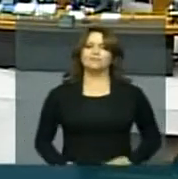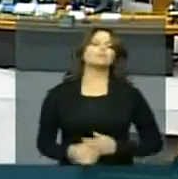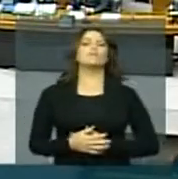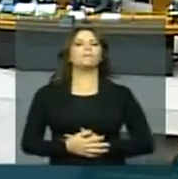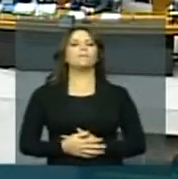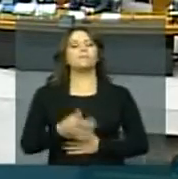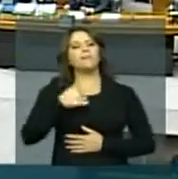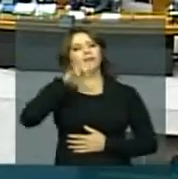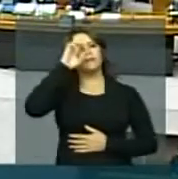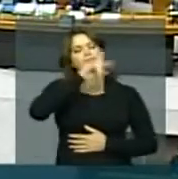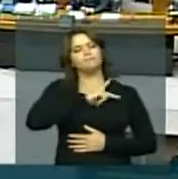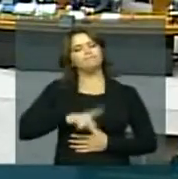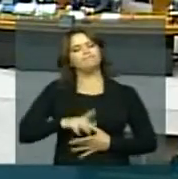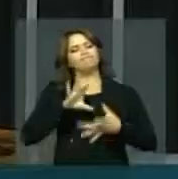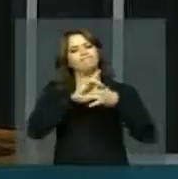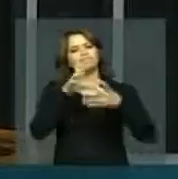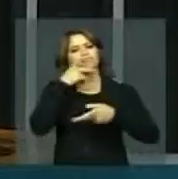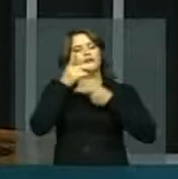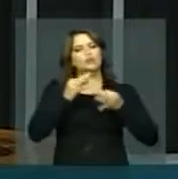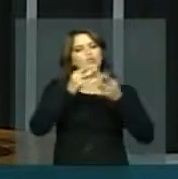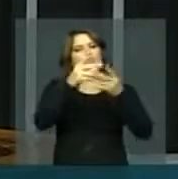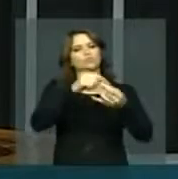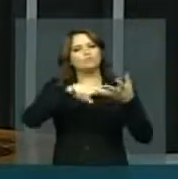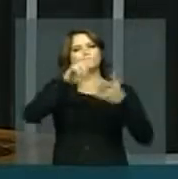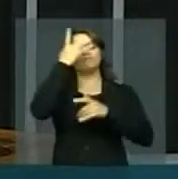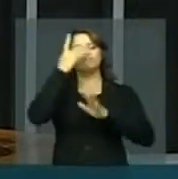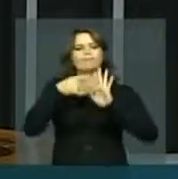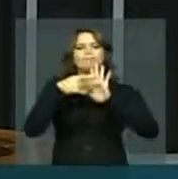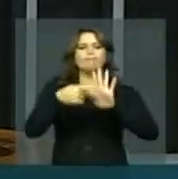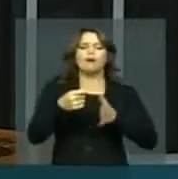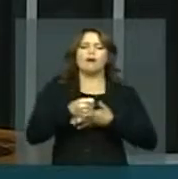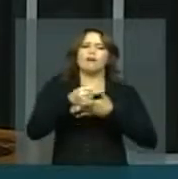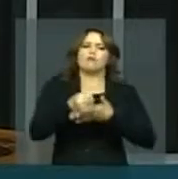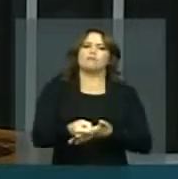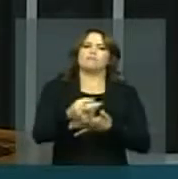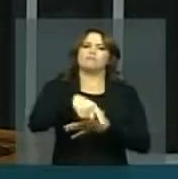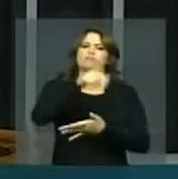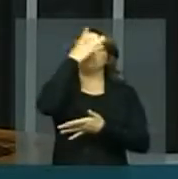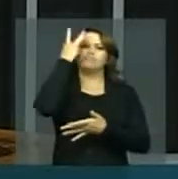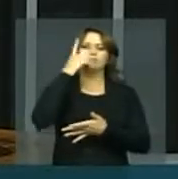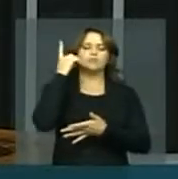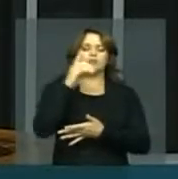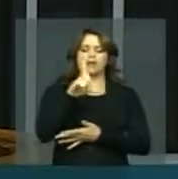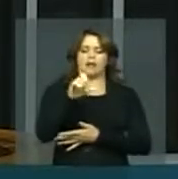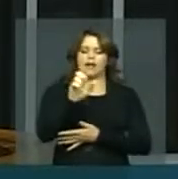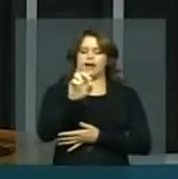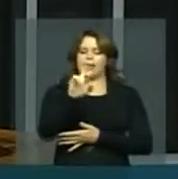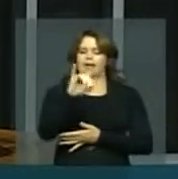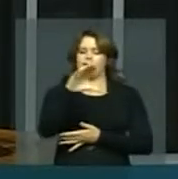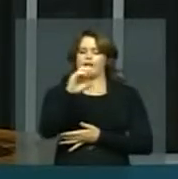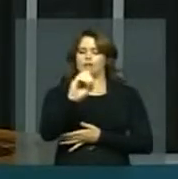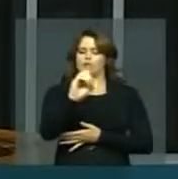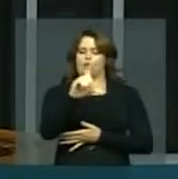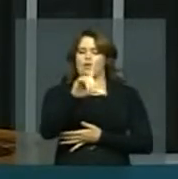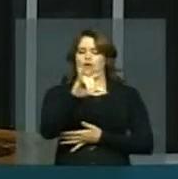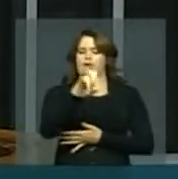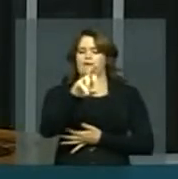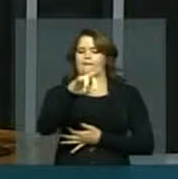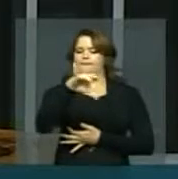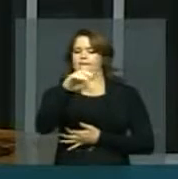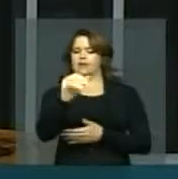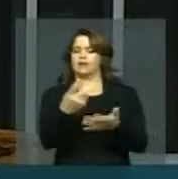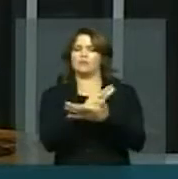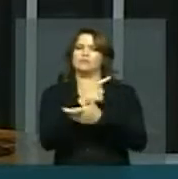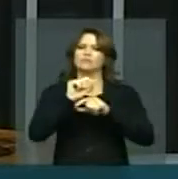eu também quero me associar a todos que manifestem solidariedade ao deputado Laércio Oliveira pelo